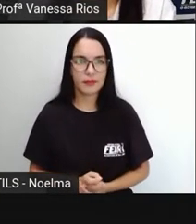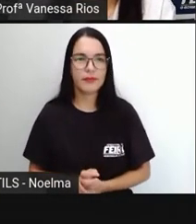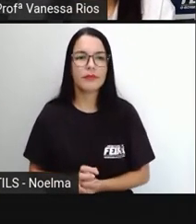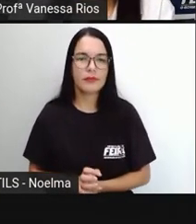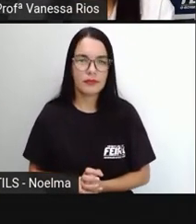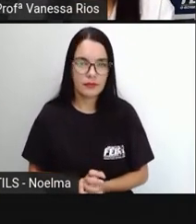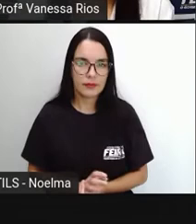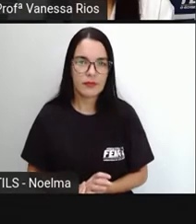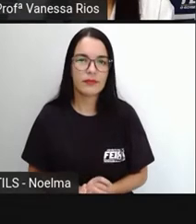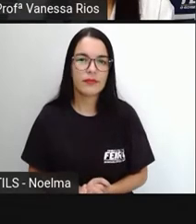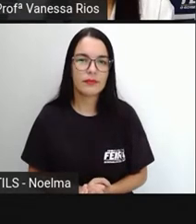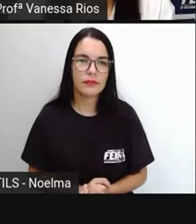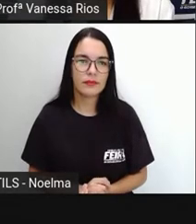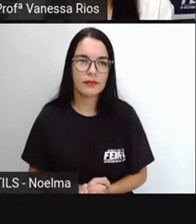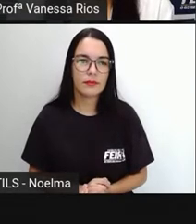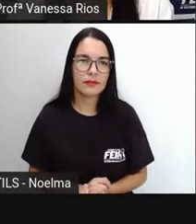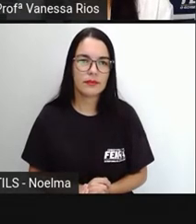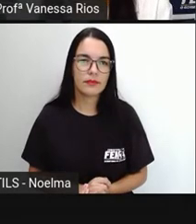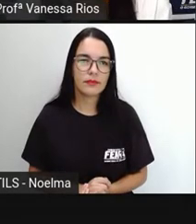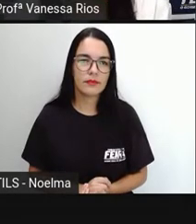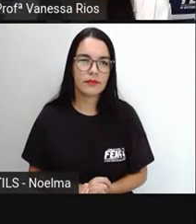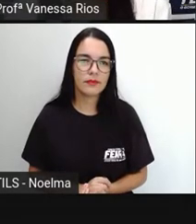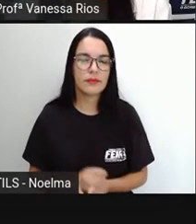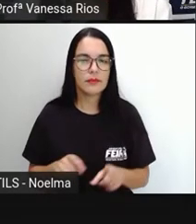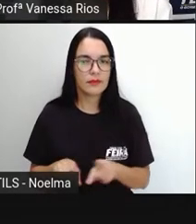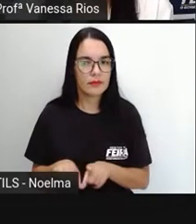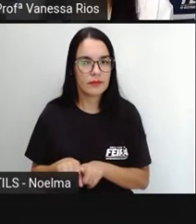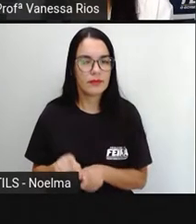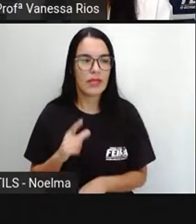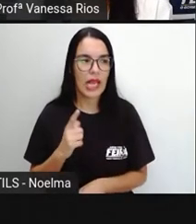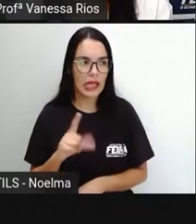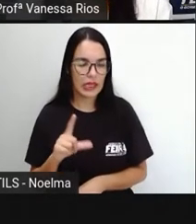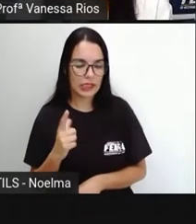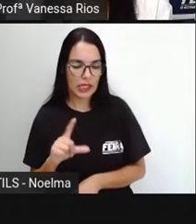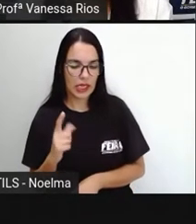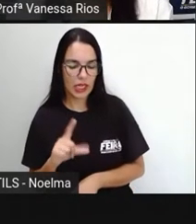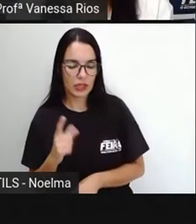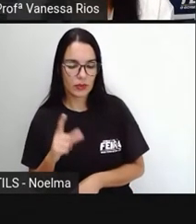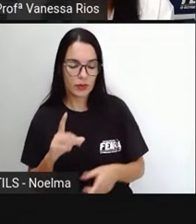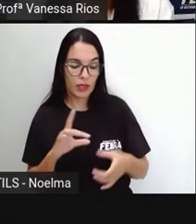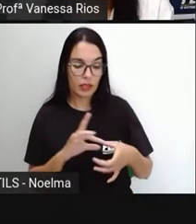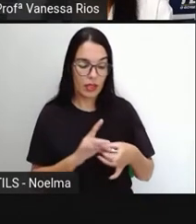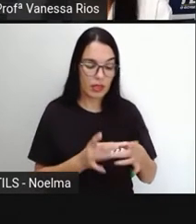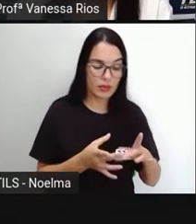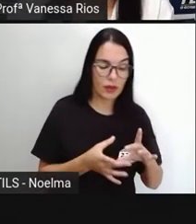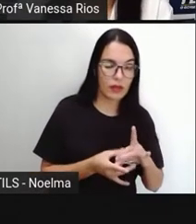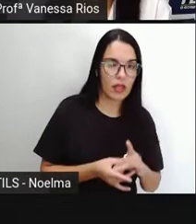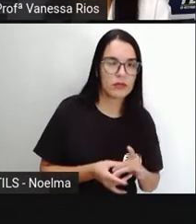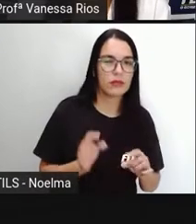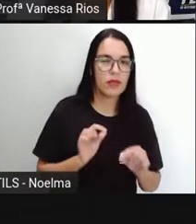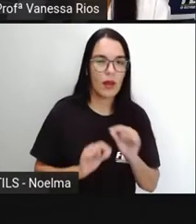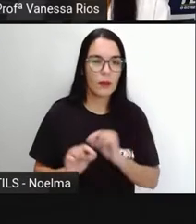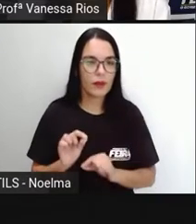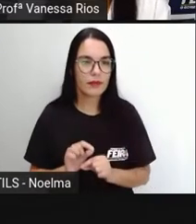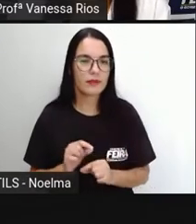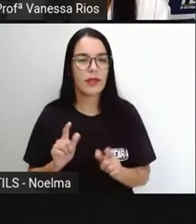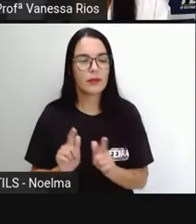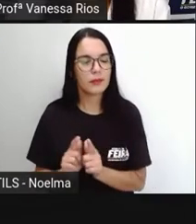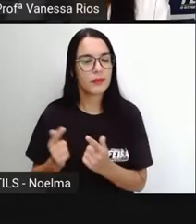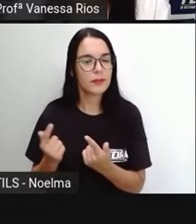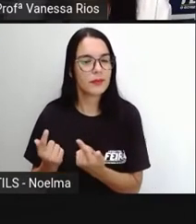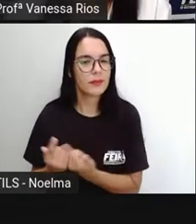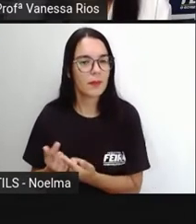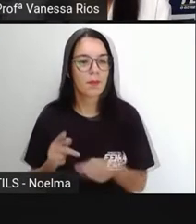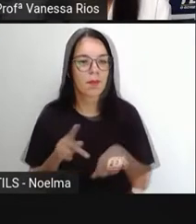outras obras literárias relacionadas à função desse grupo